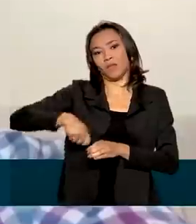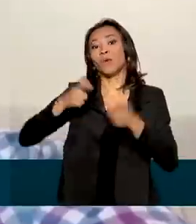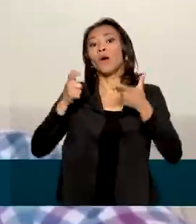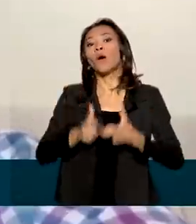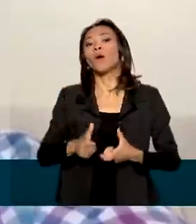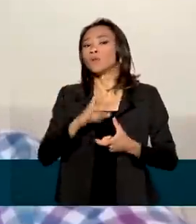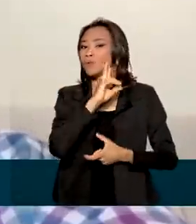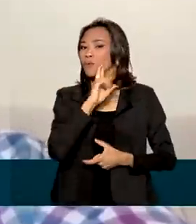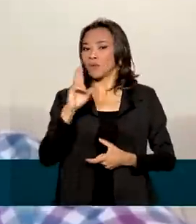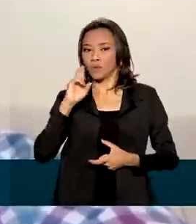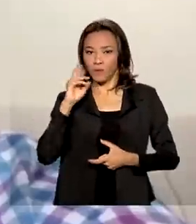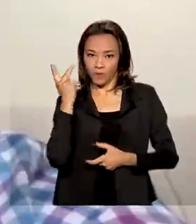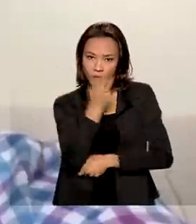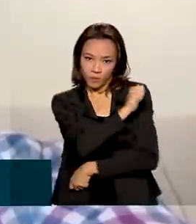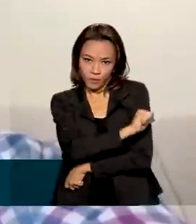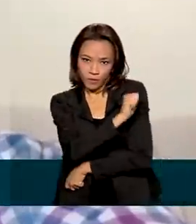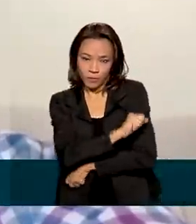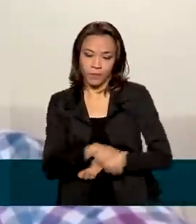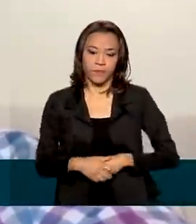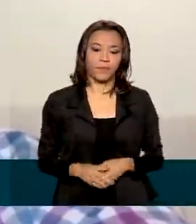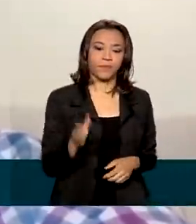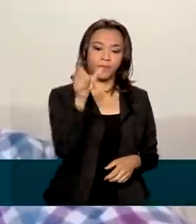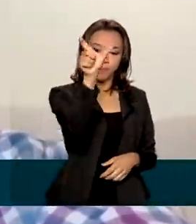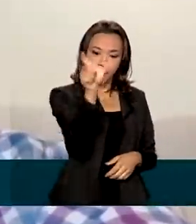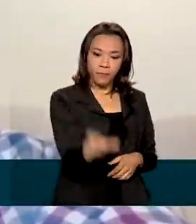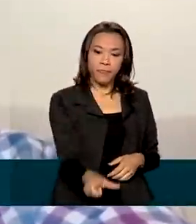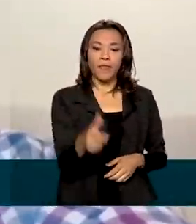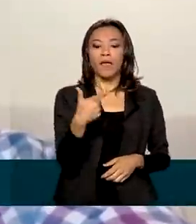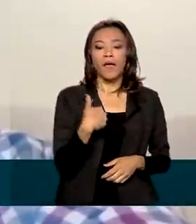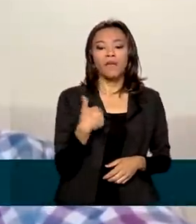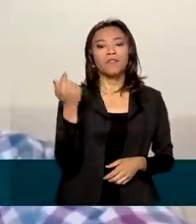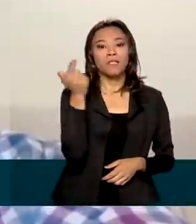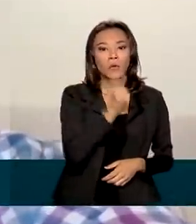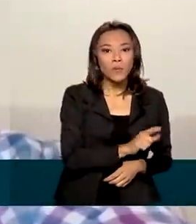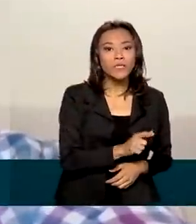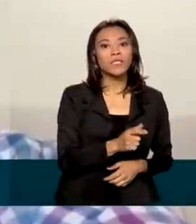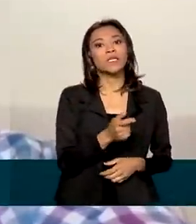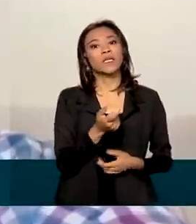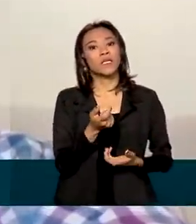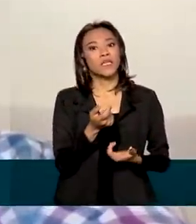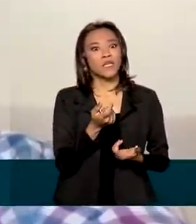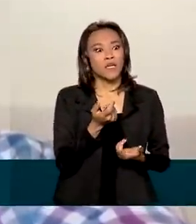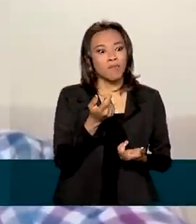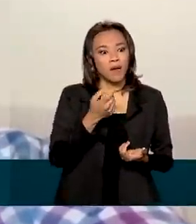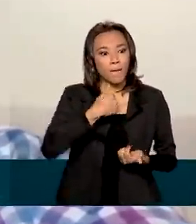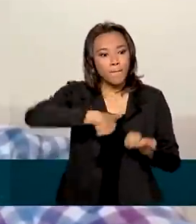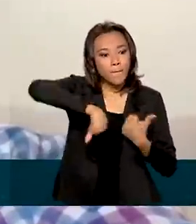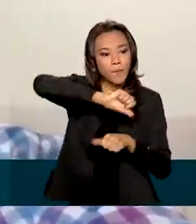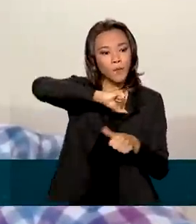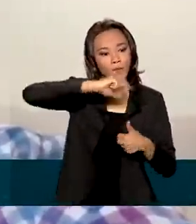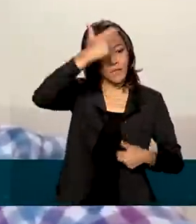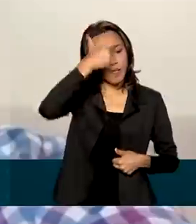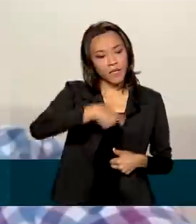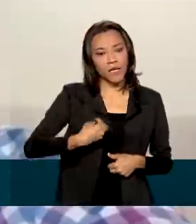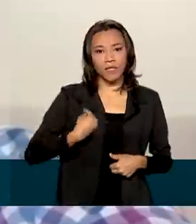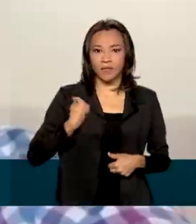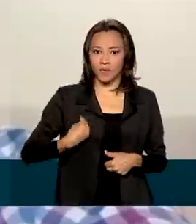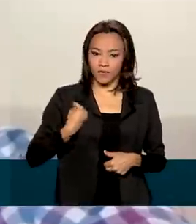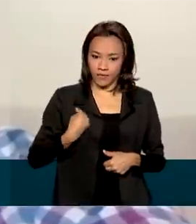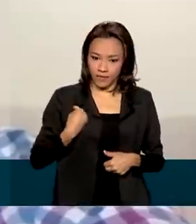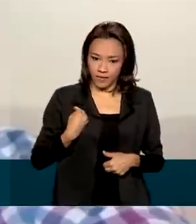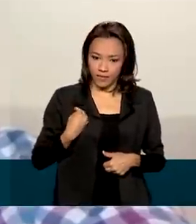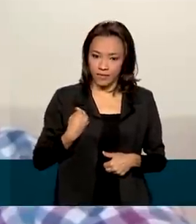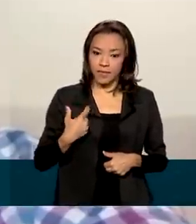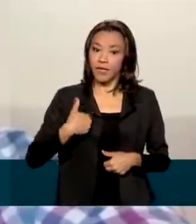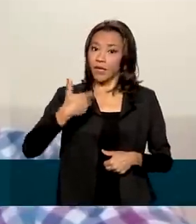A melhor coisa é que você vai ganhar ideias para mudar sua vida. Eu quero